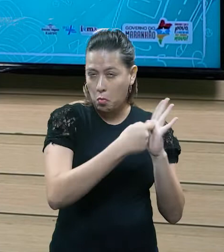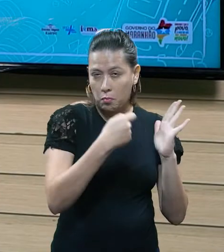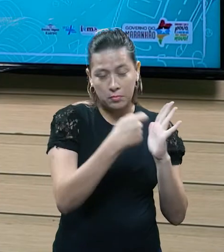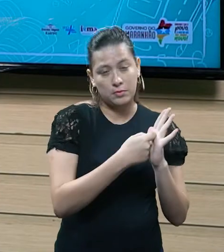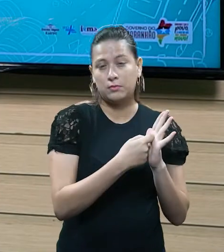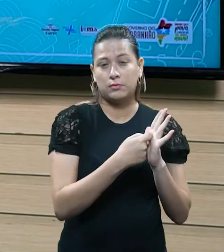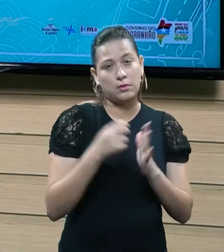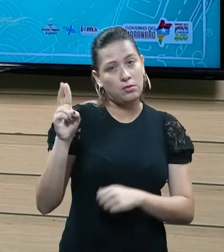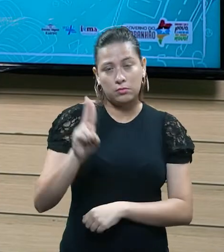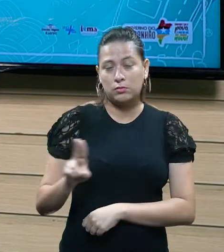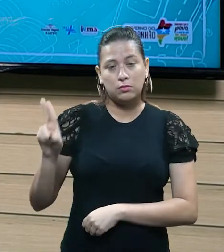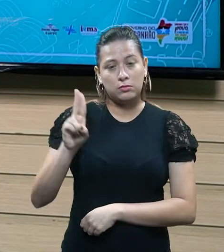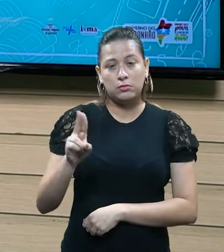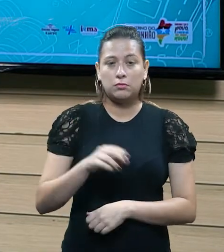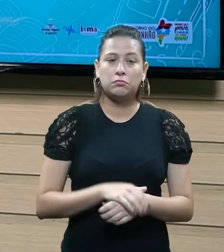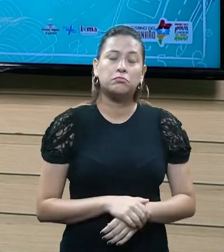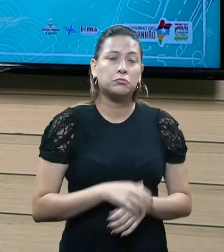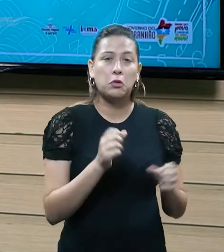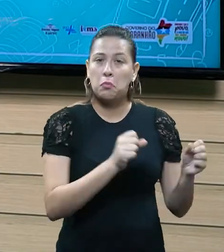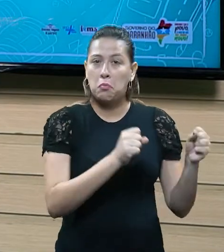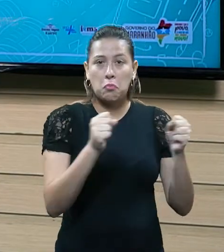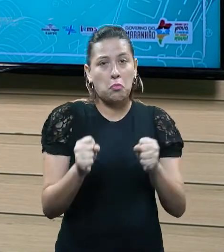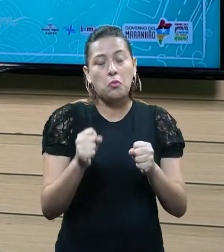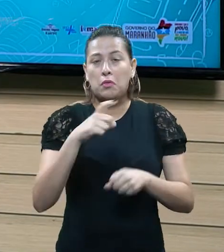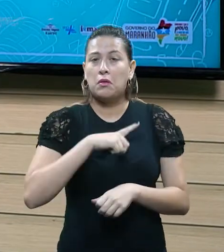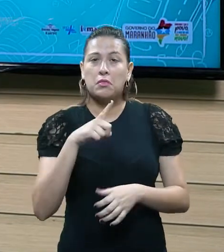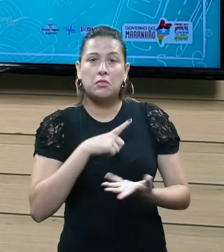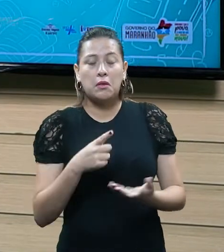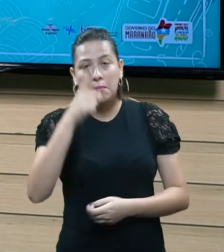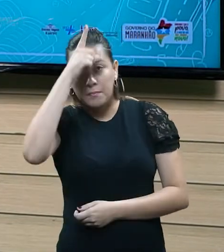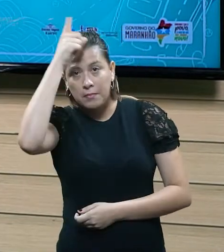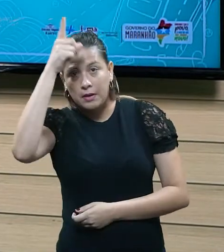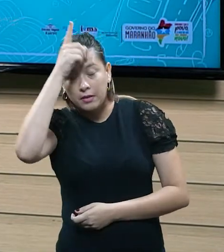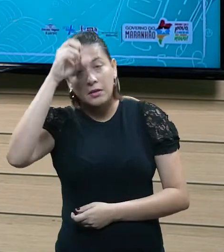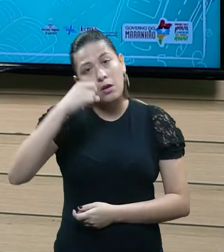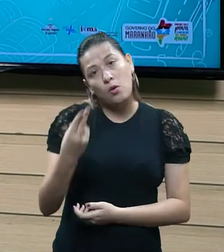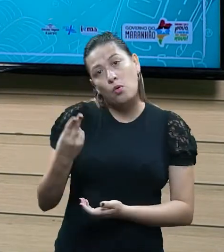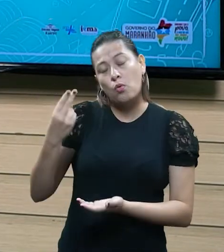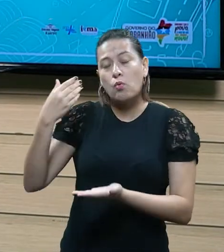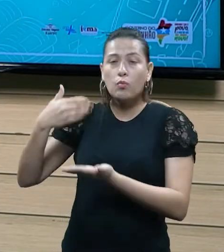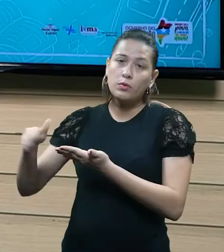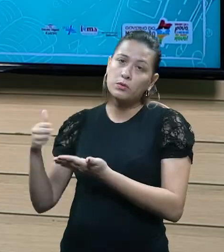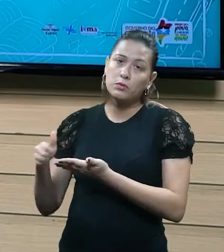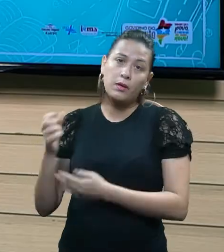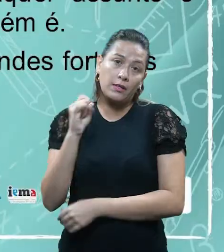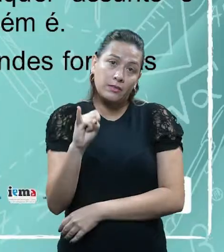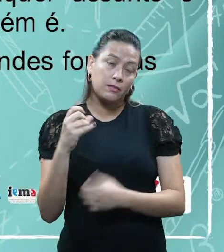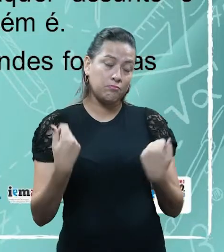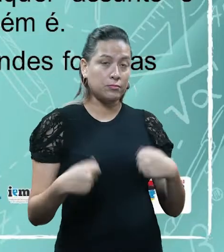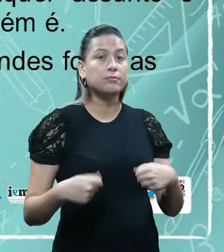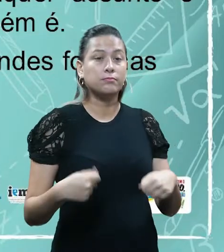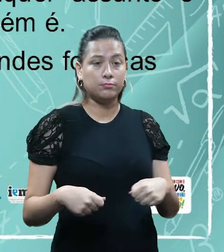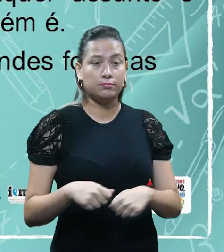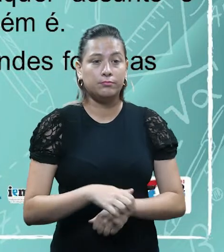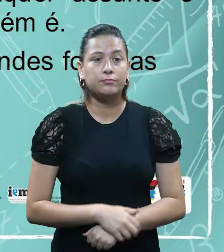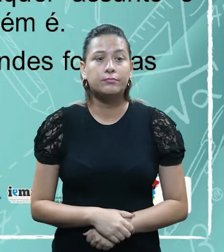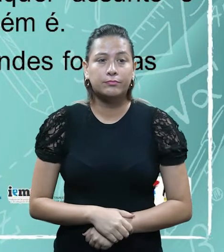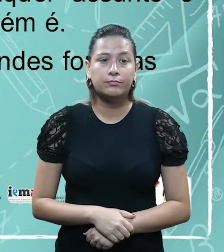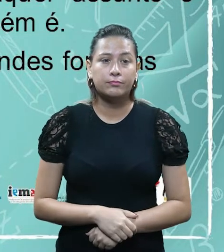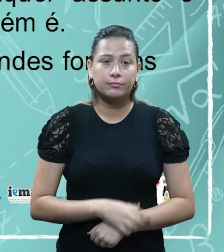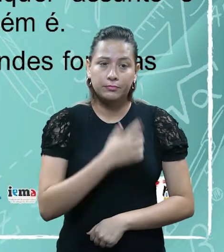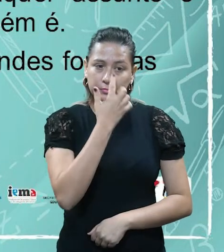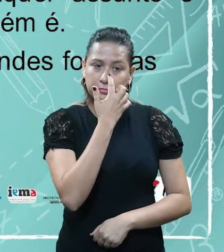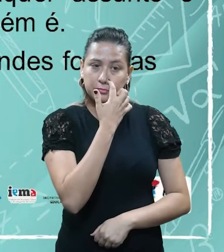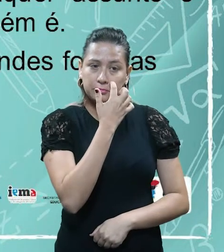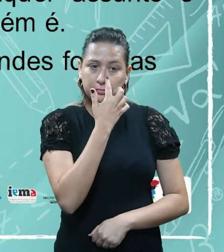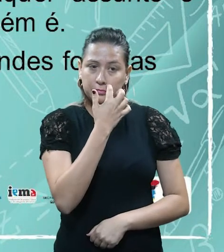obriga, ela dá poderes para criarem e extinguírem, mas quando eles quiserem, quando eles se facultarem por aquilo. Aí, a gente tem na seguinte